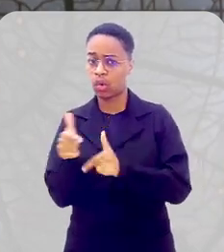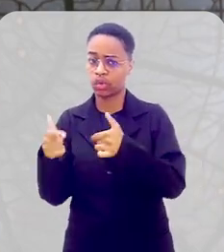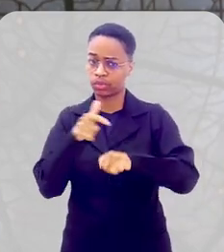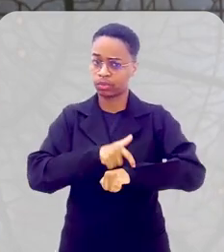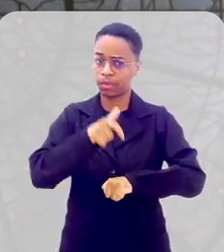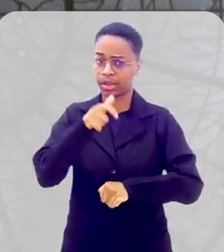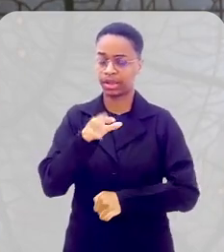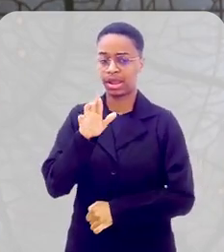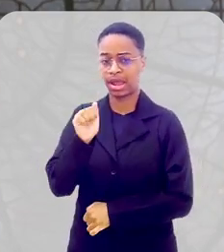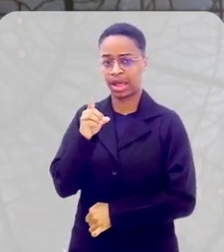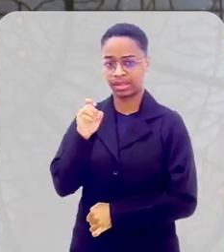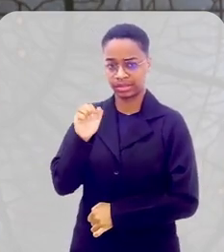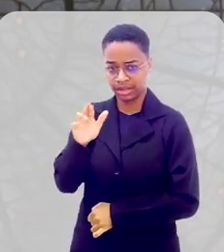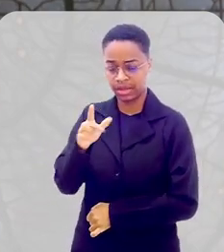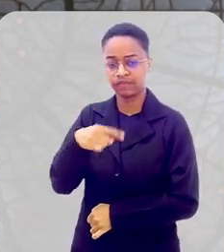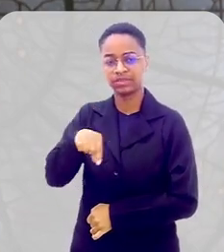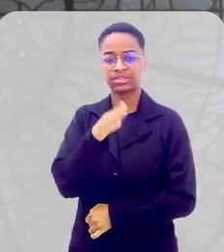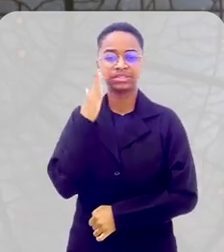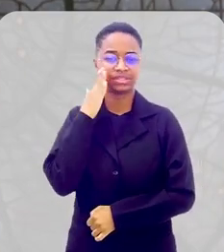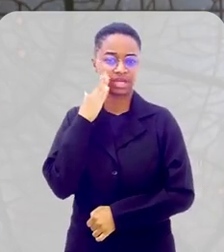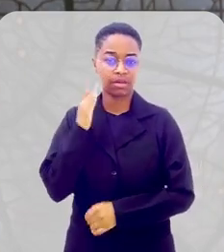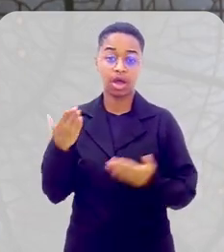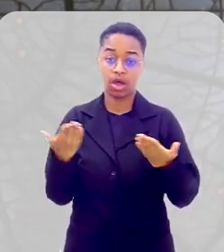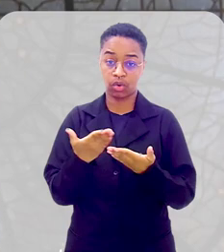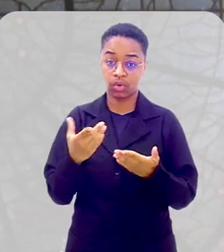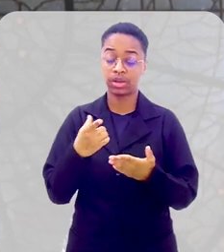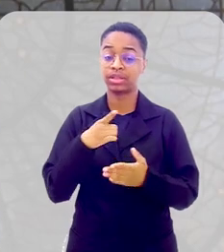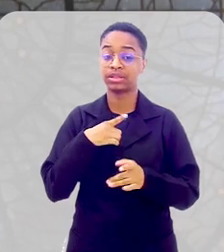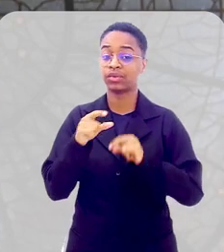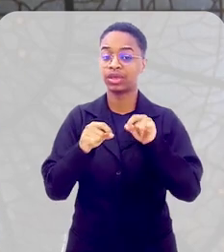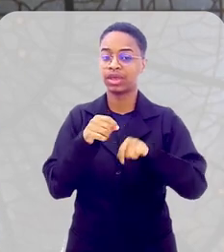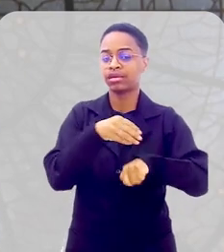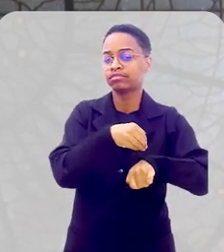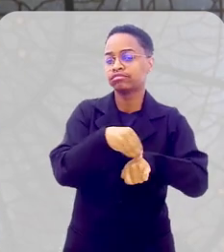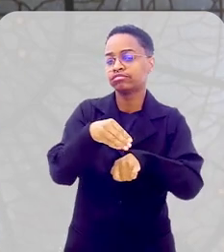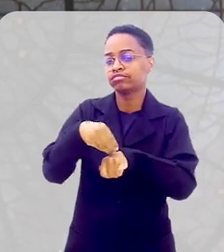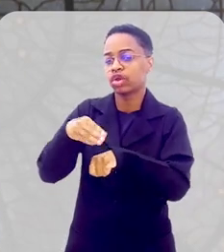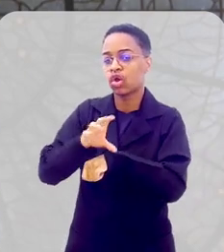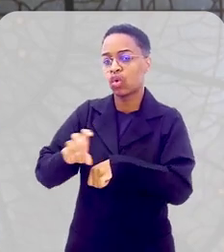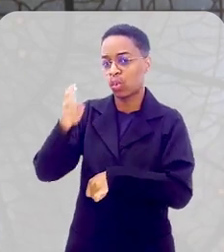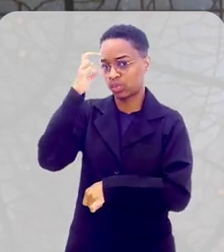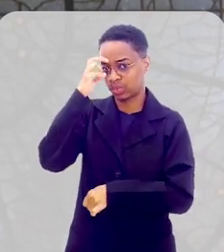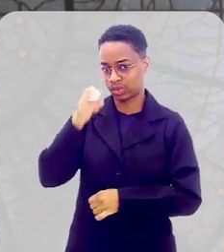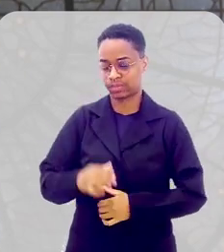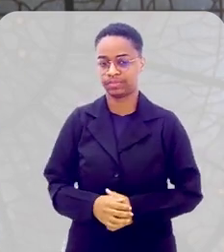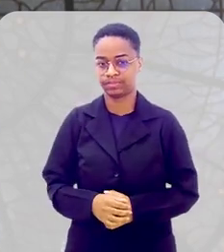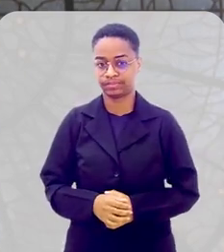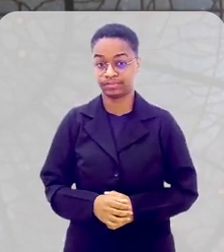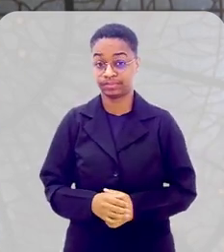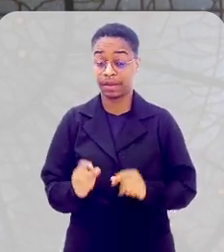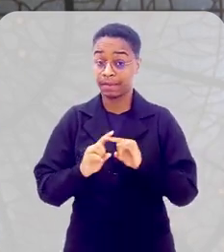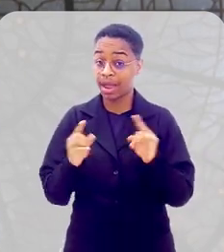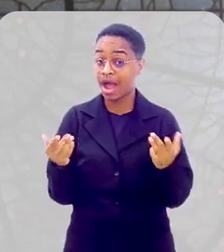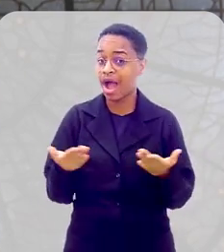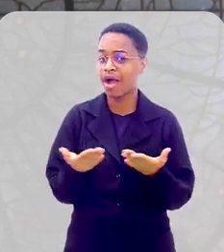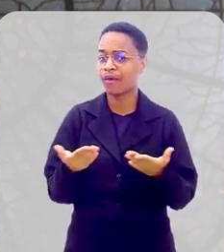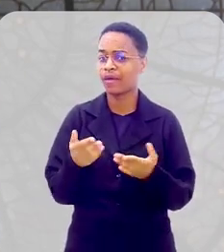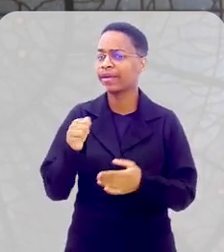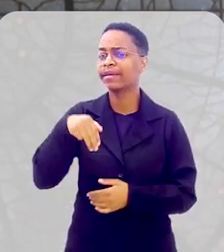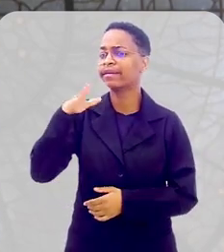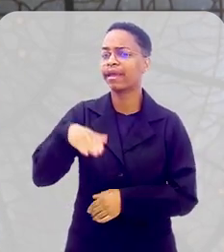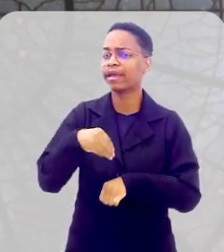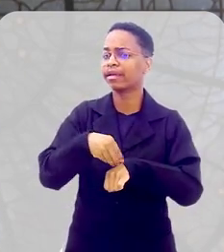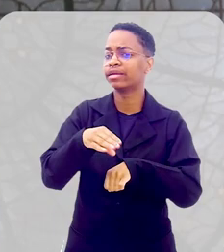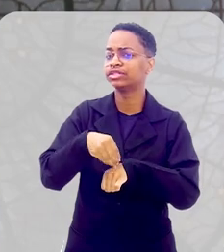episódios do Radar Elerge, já sabe que nós vamos agora trazer então uma dica cultural. Dessa vez, quem vai